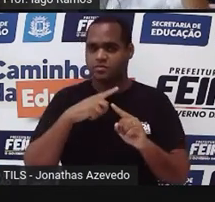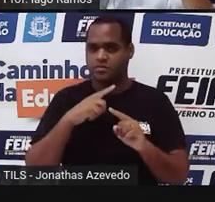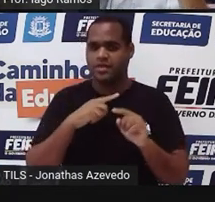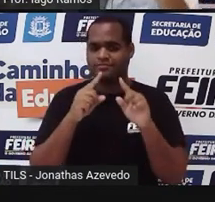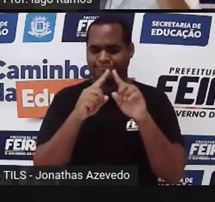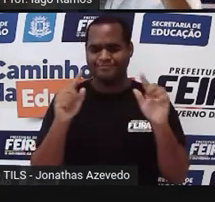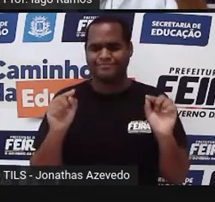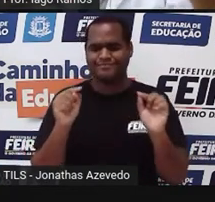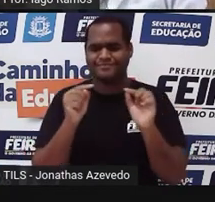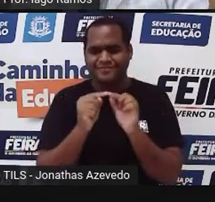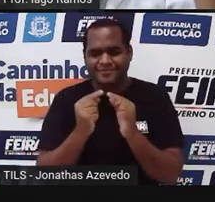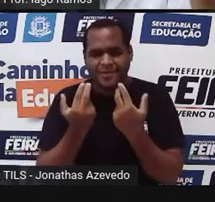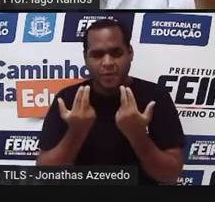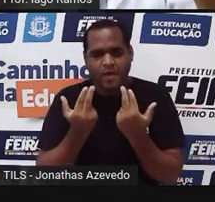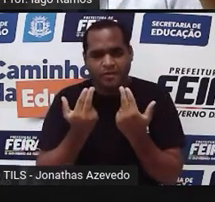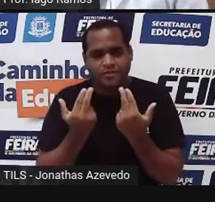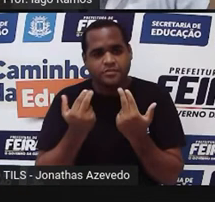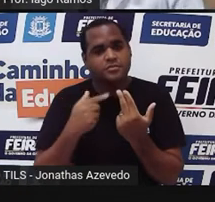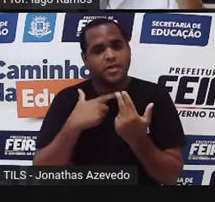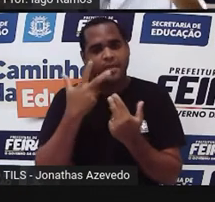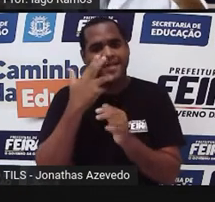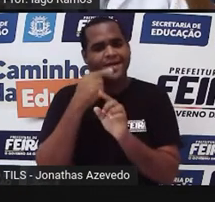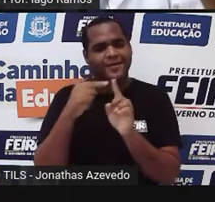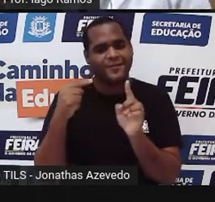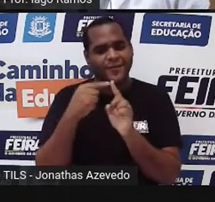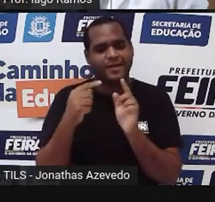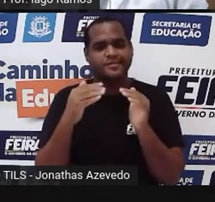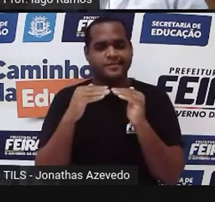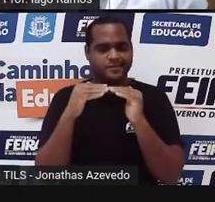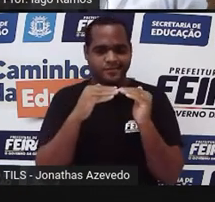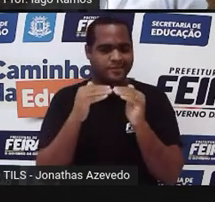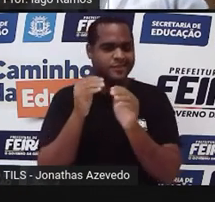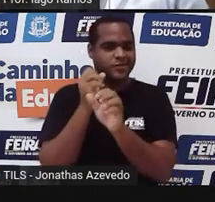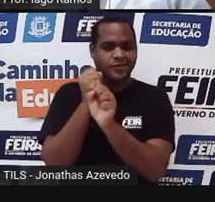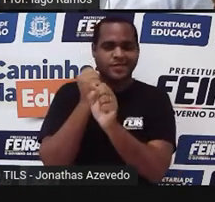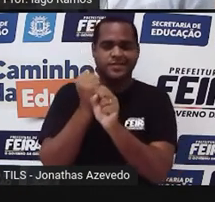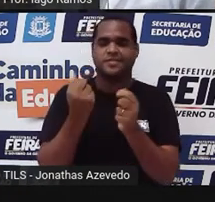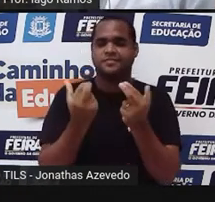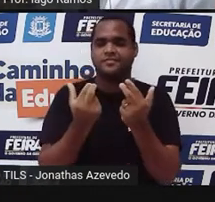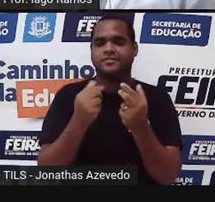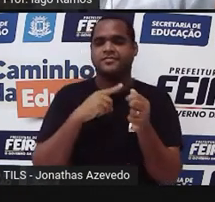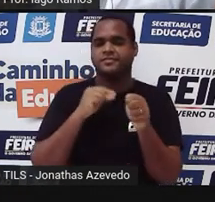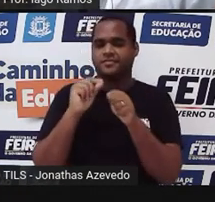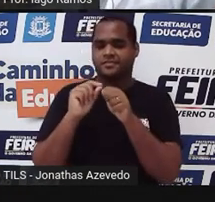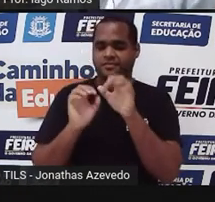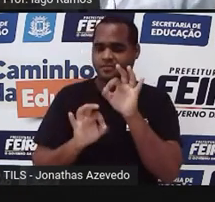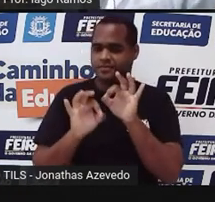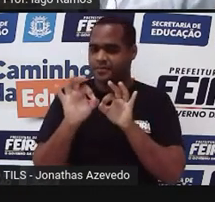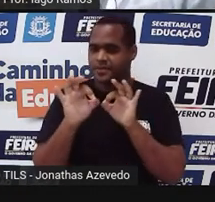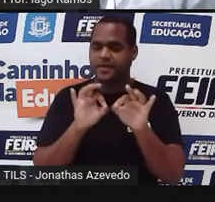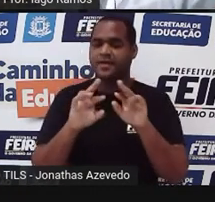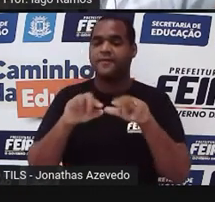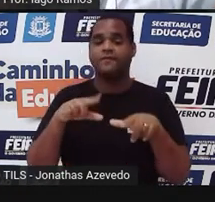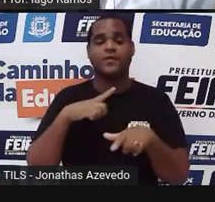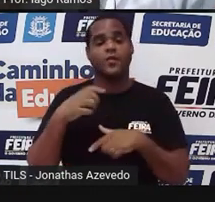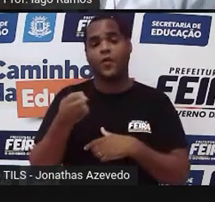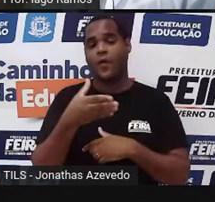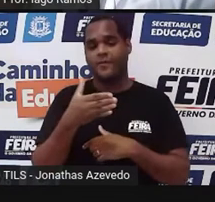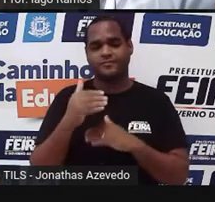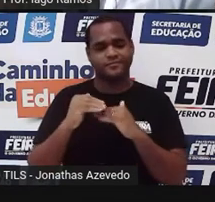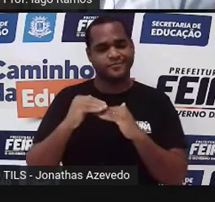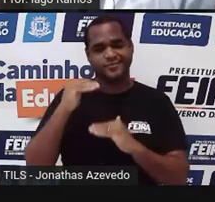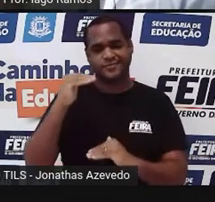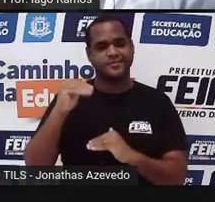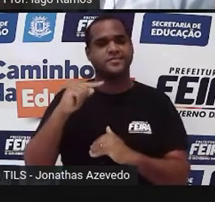iguaizinhos, idênticos, semelhantes, com as mesmas medidas que fazem surgir o retângulo maior. Então, cada um